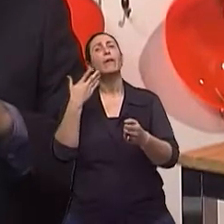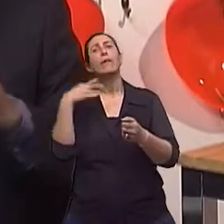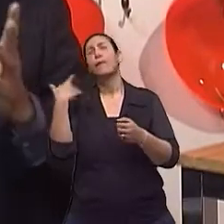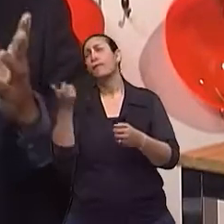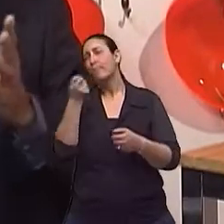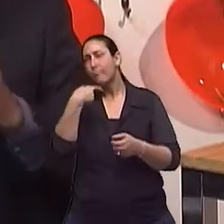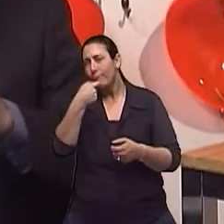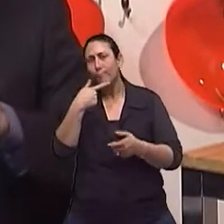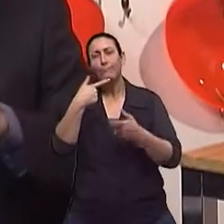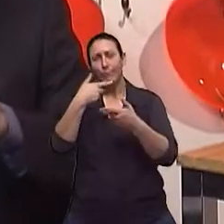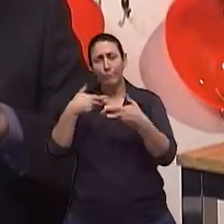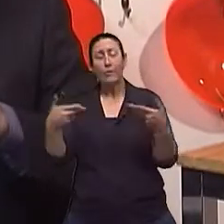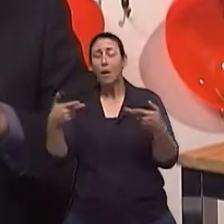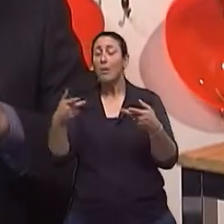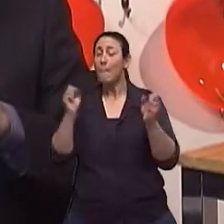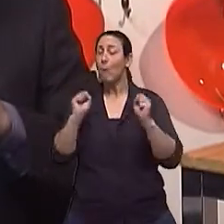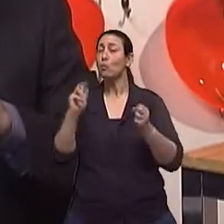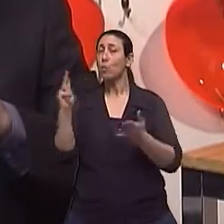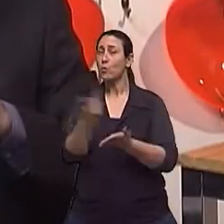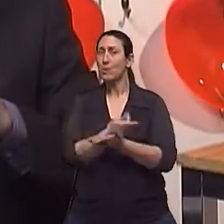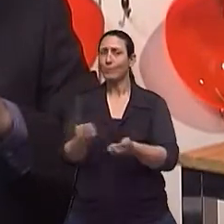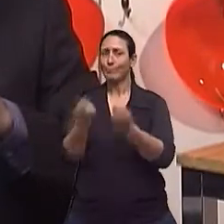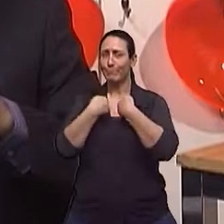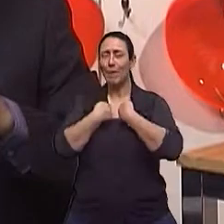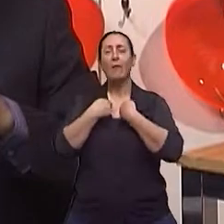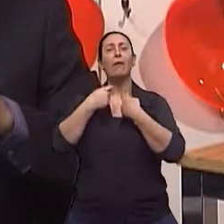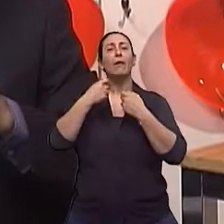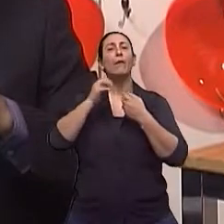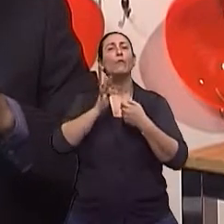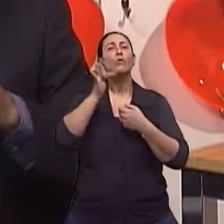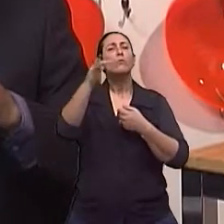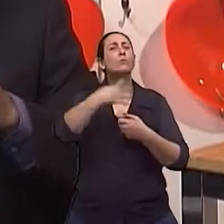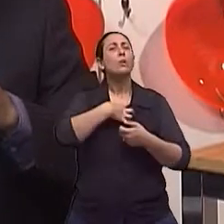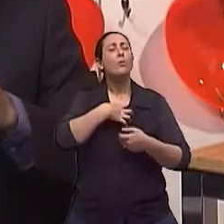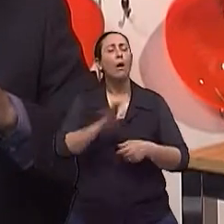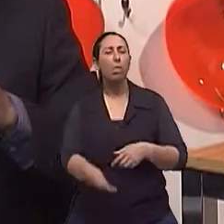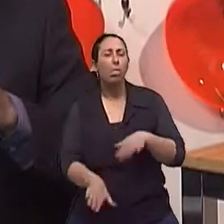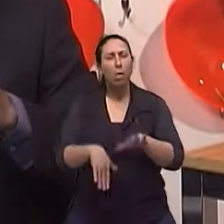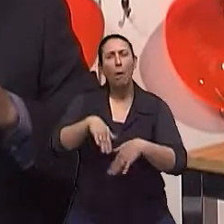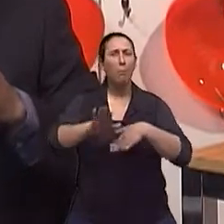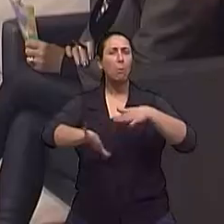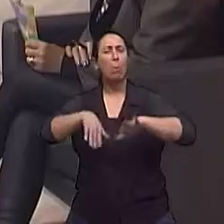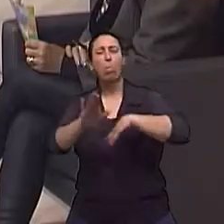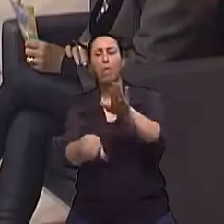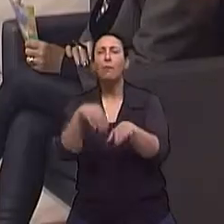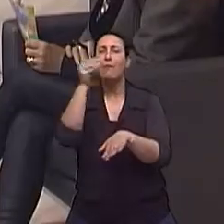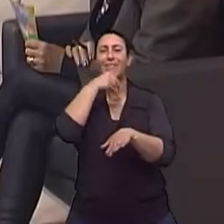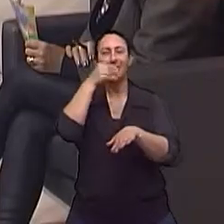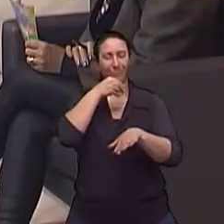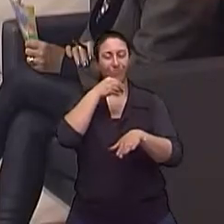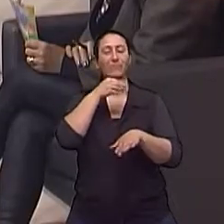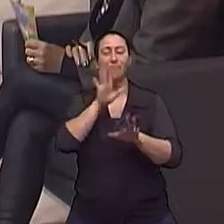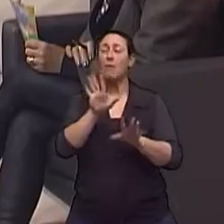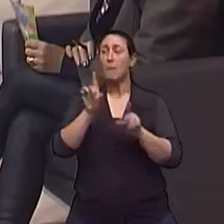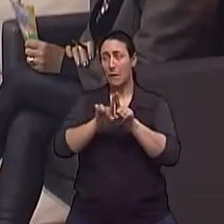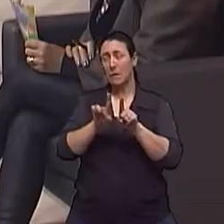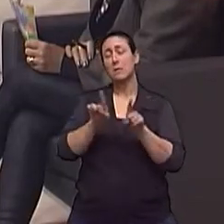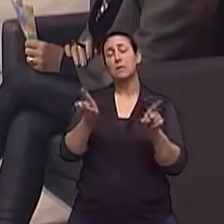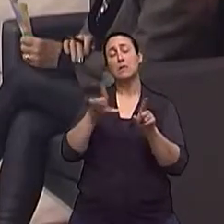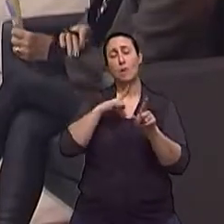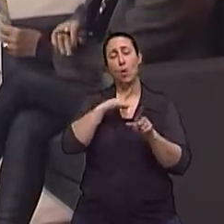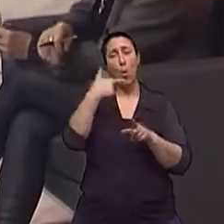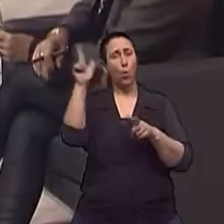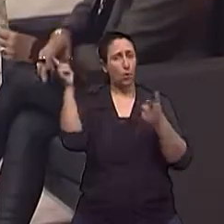Que são as principais causas, tá? Eu gostaria de citar também as causas externas, né?